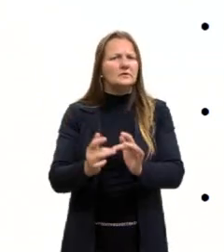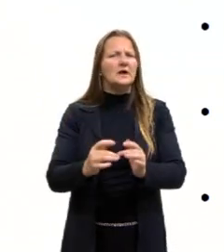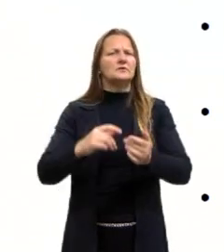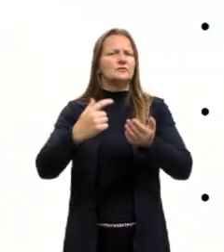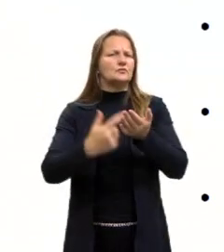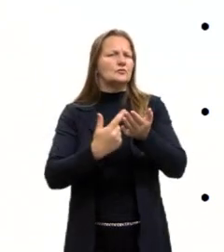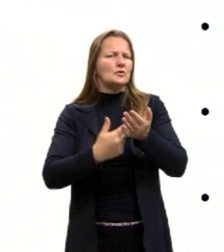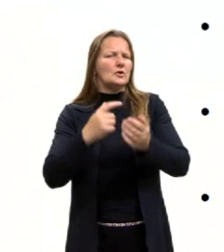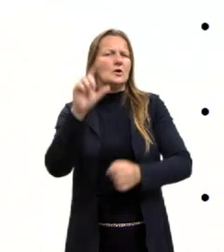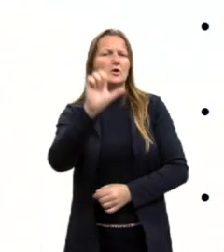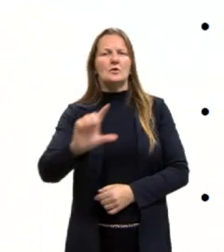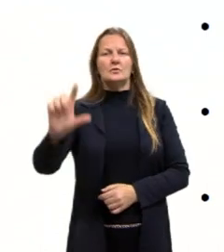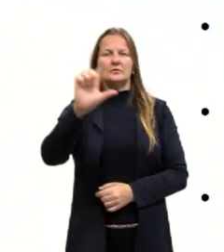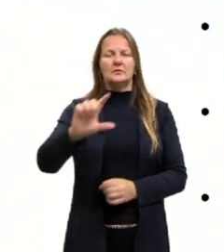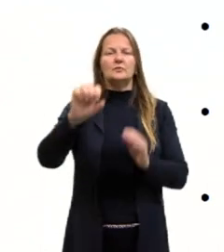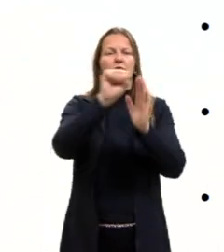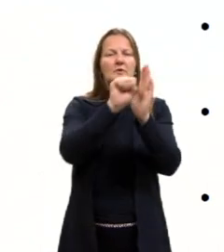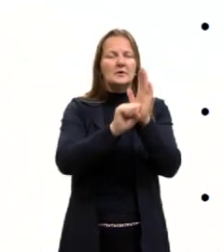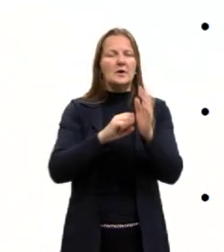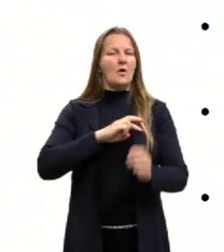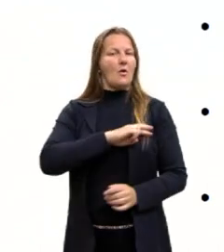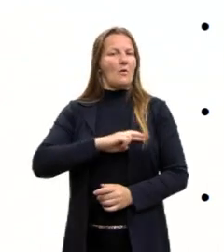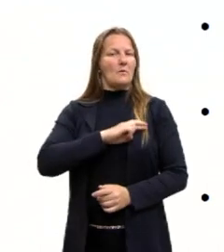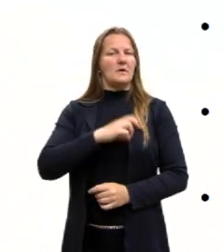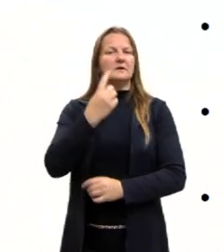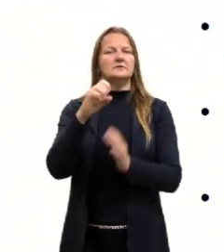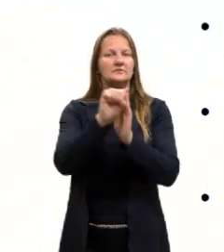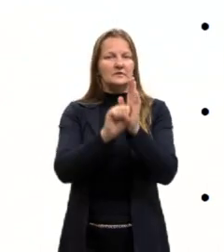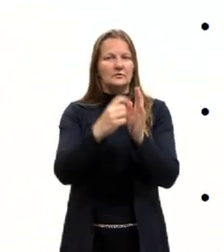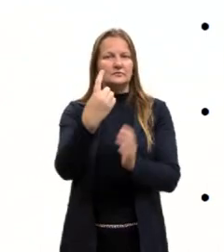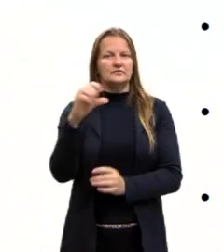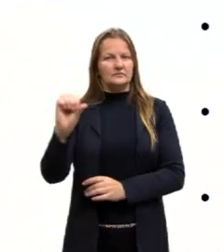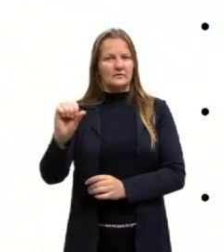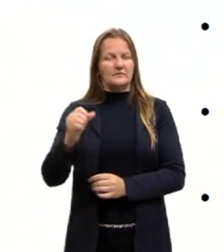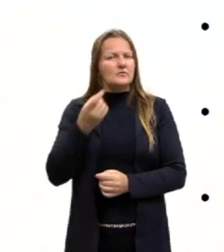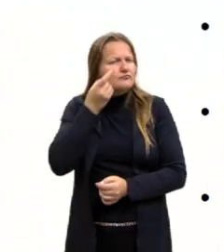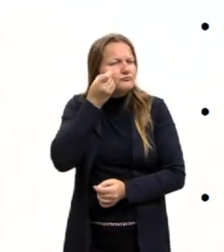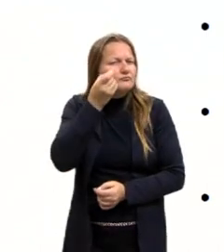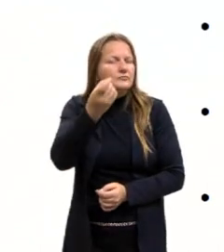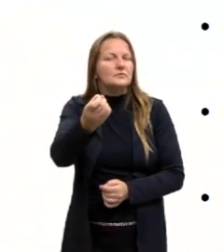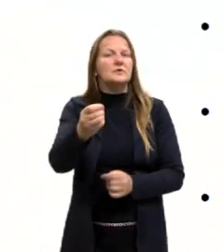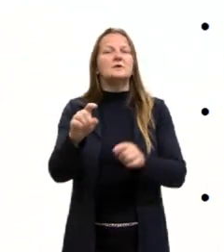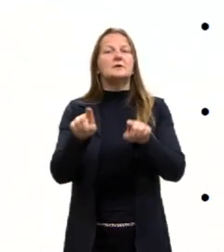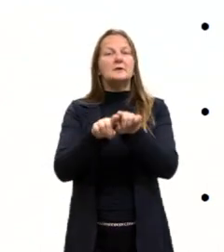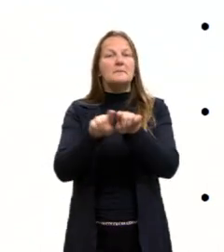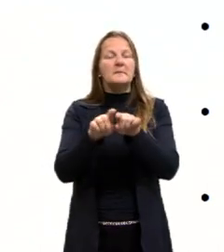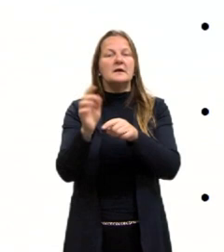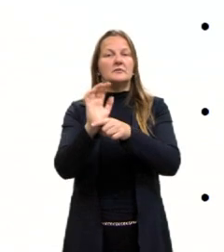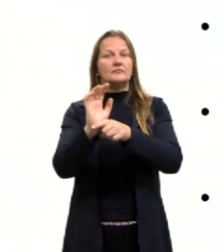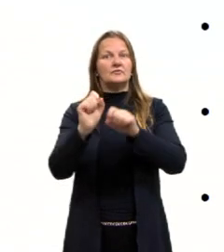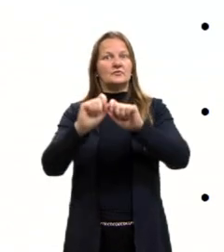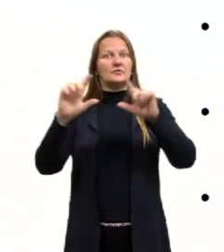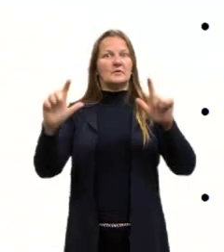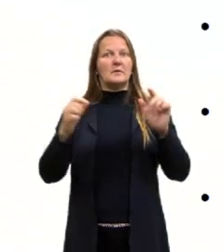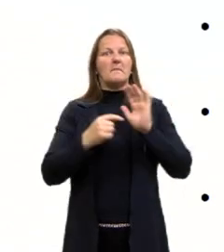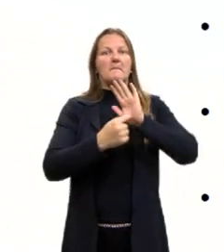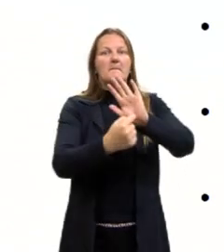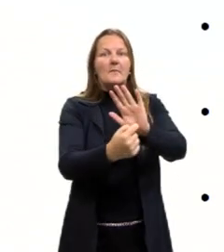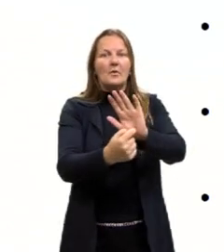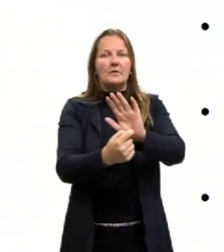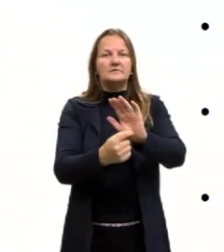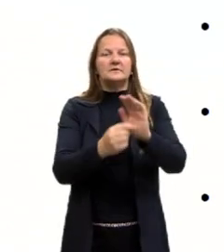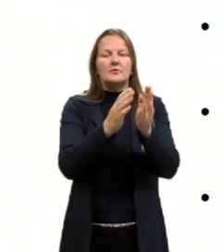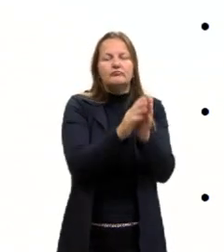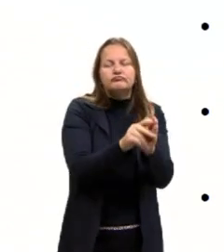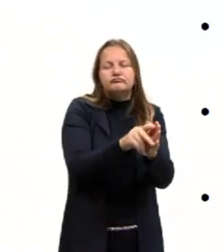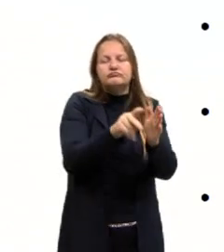romances do século XIX. E que se tem um certo interesse aí do cinema, de, às vezes, mostrar essa era vitoriana.